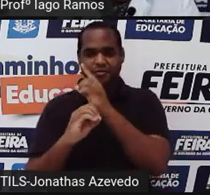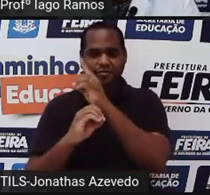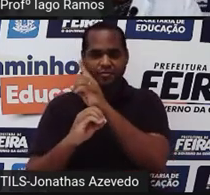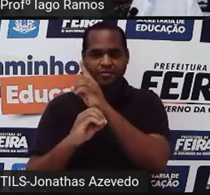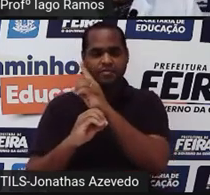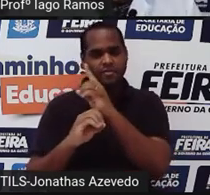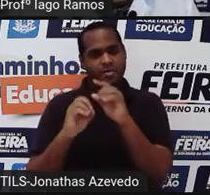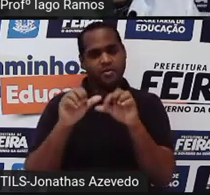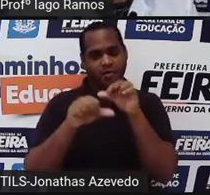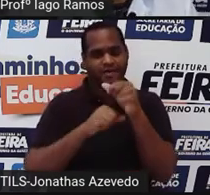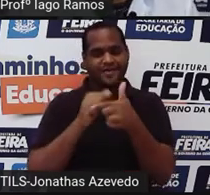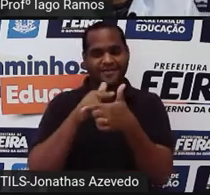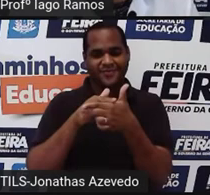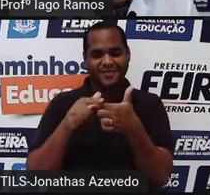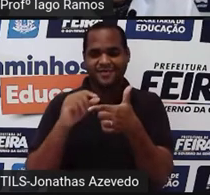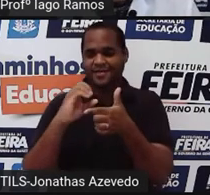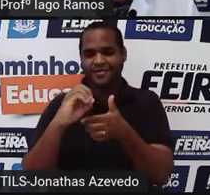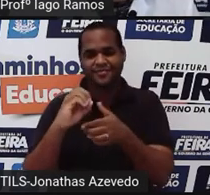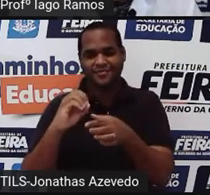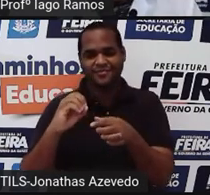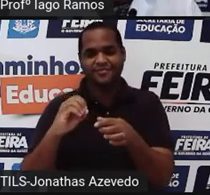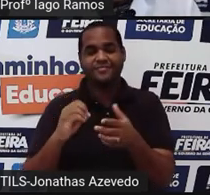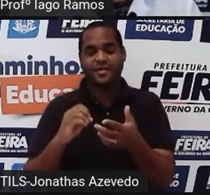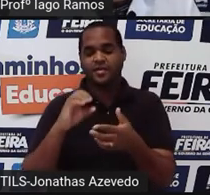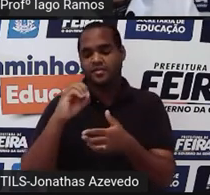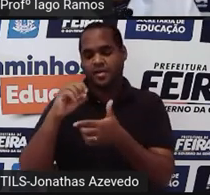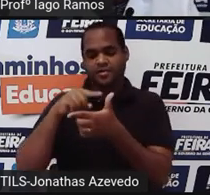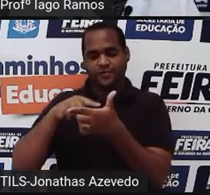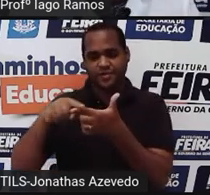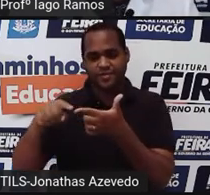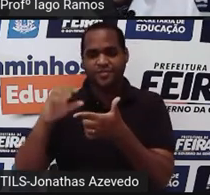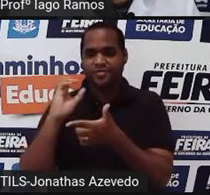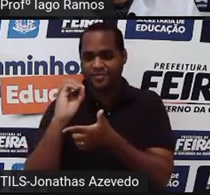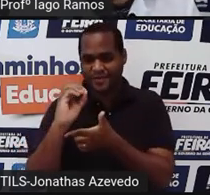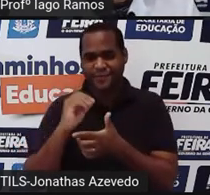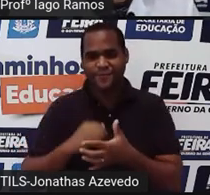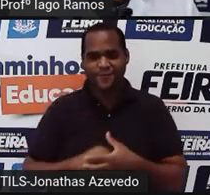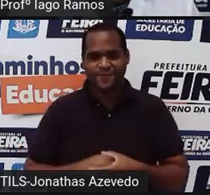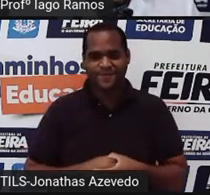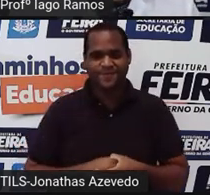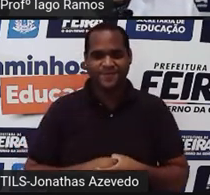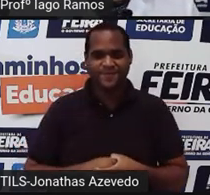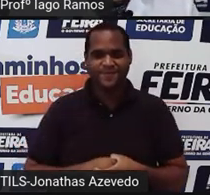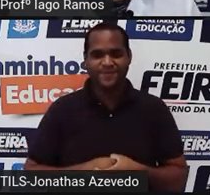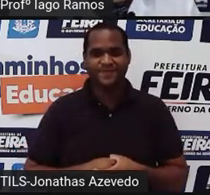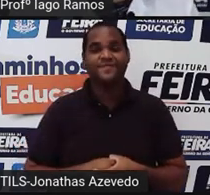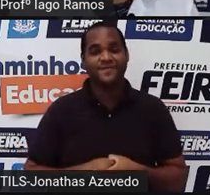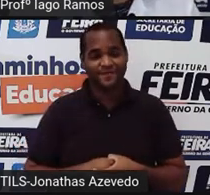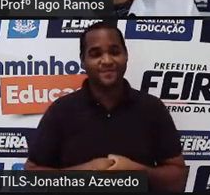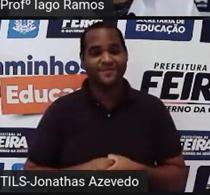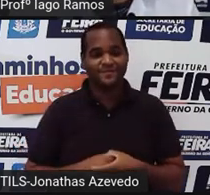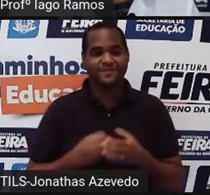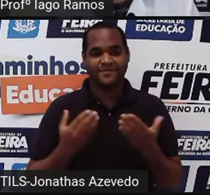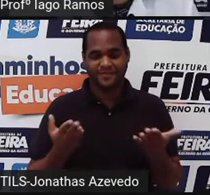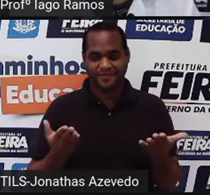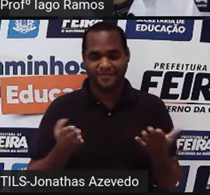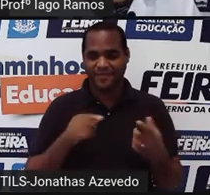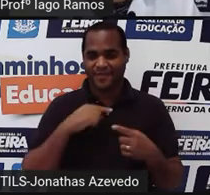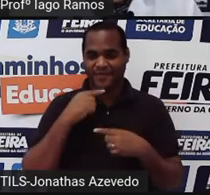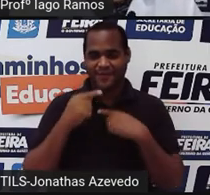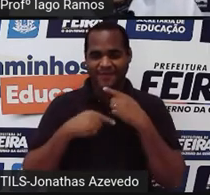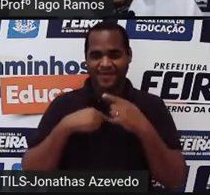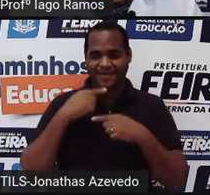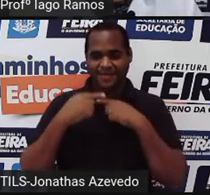que dividir pela base 0. Aí eu tenho que fazer 0 dividido por 0. Isso não tem